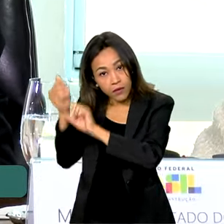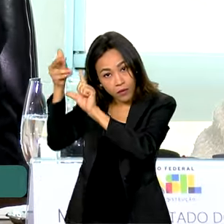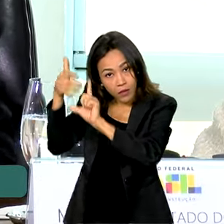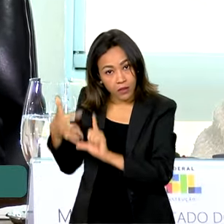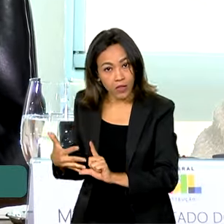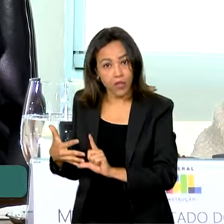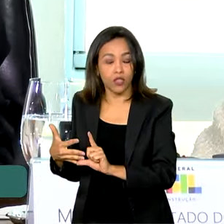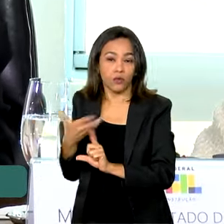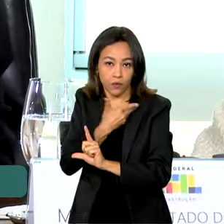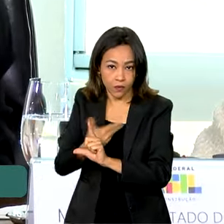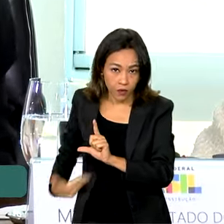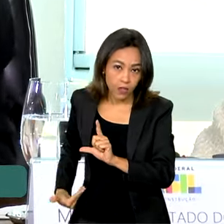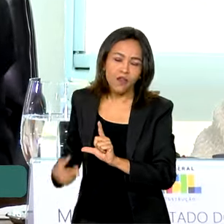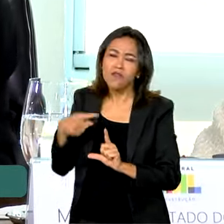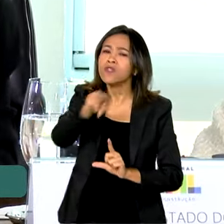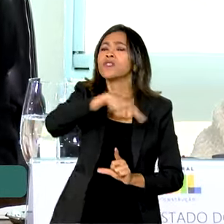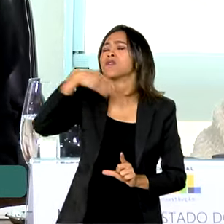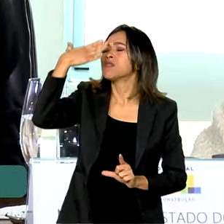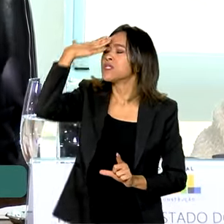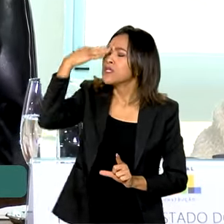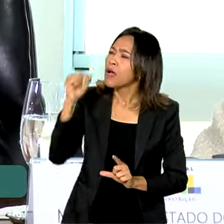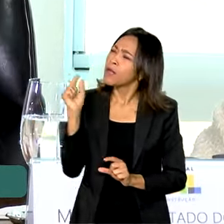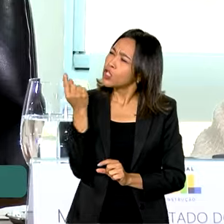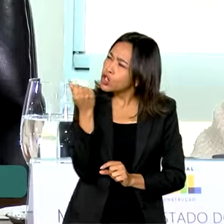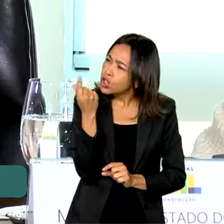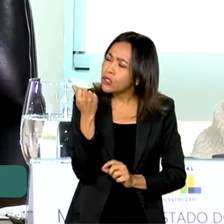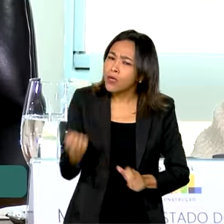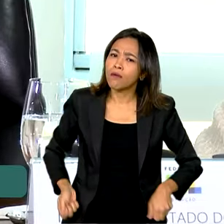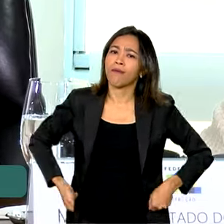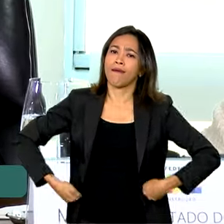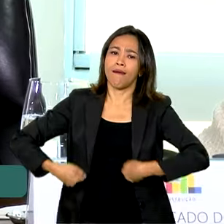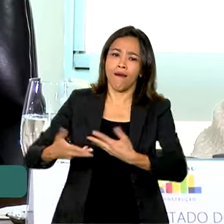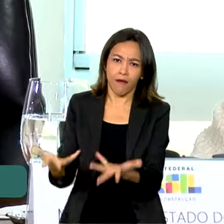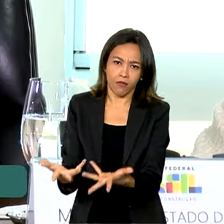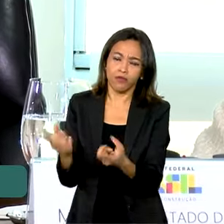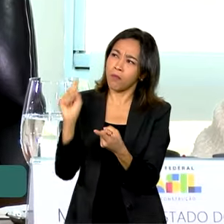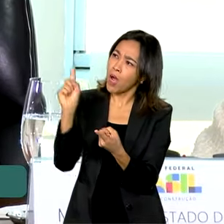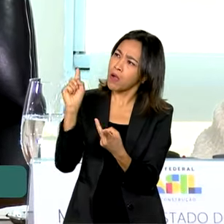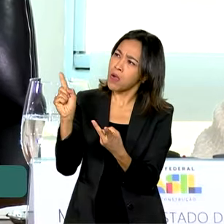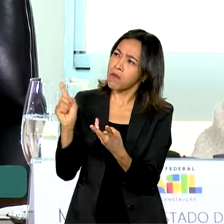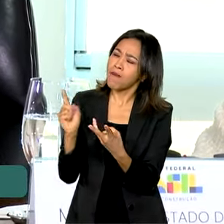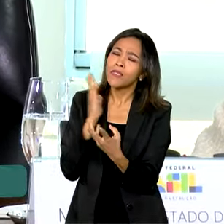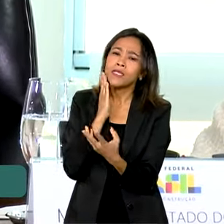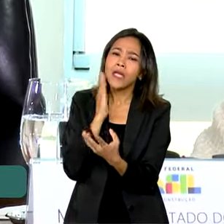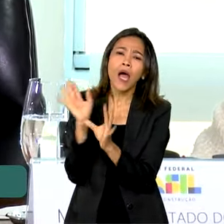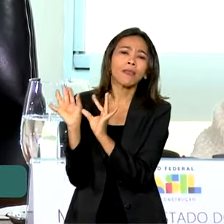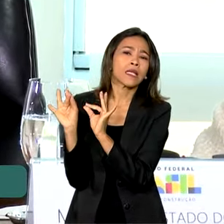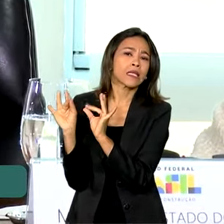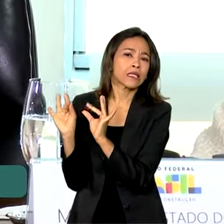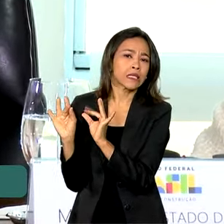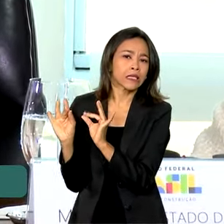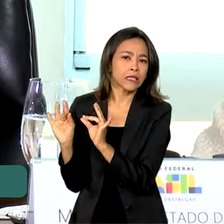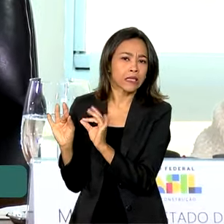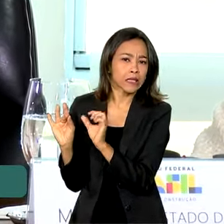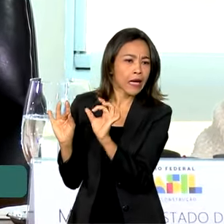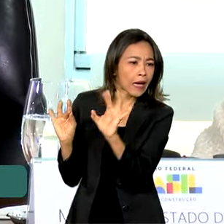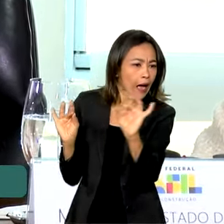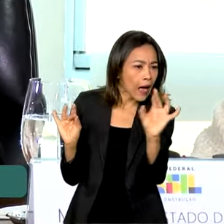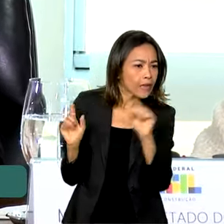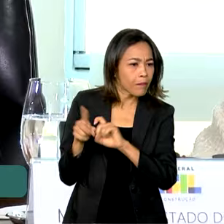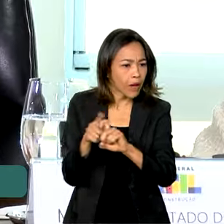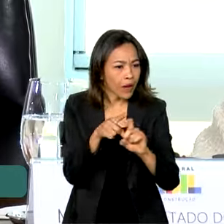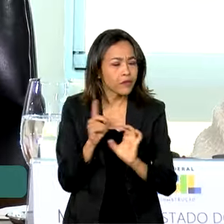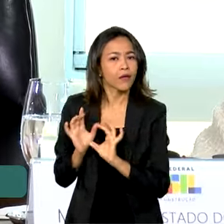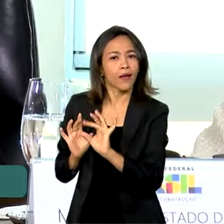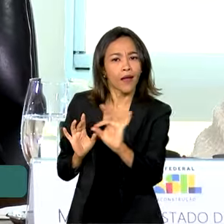exatamente cada centavo do governo federal, cada dentista, cada médico,